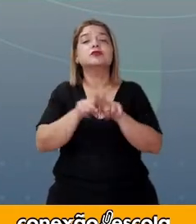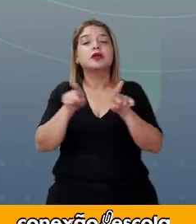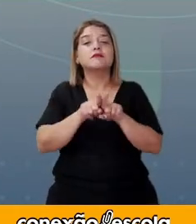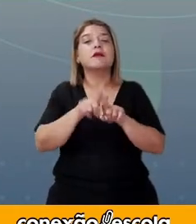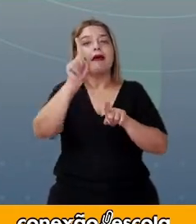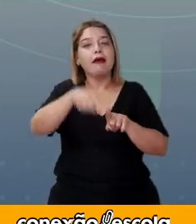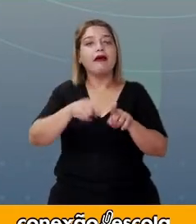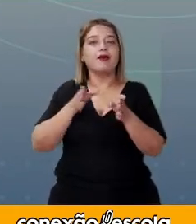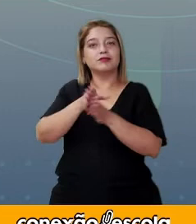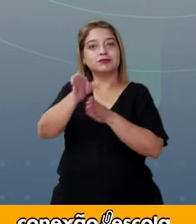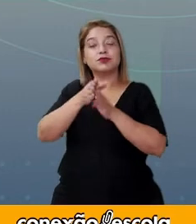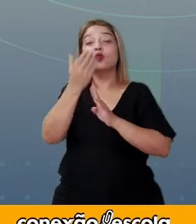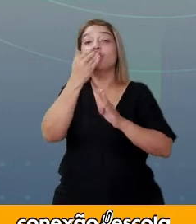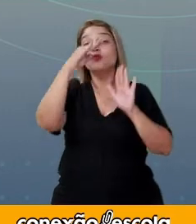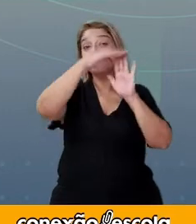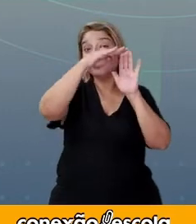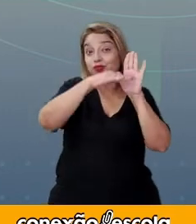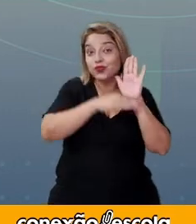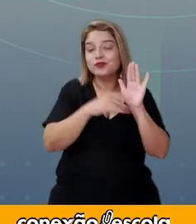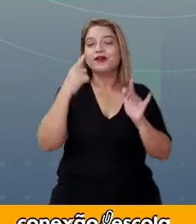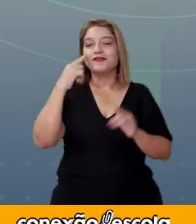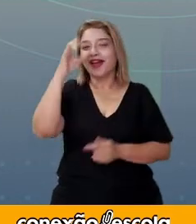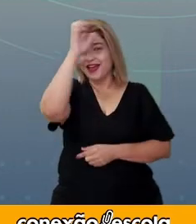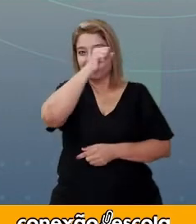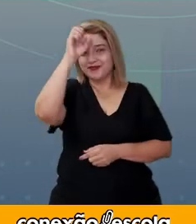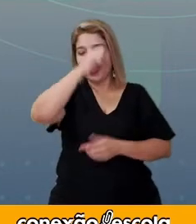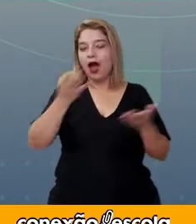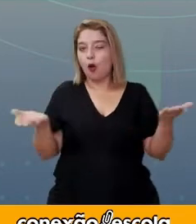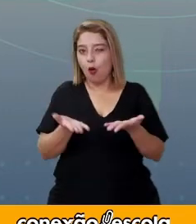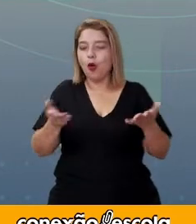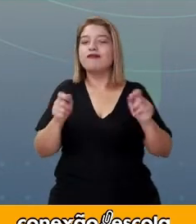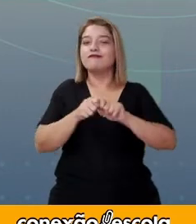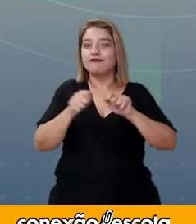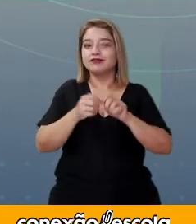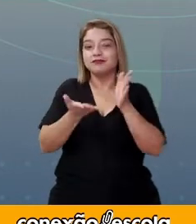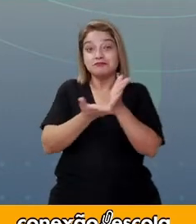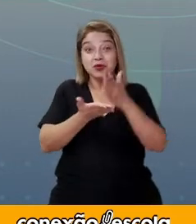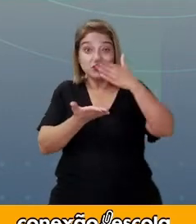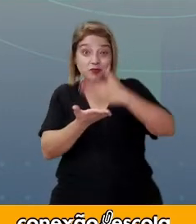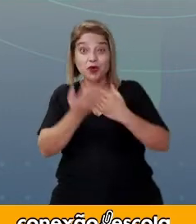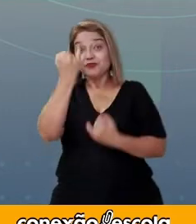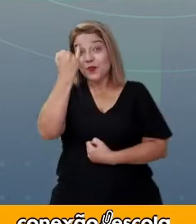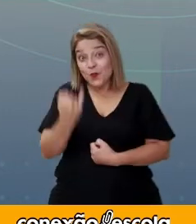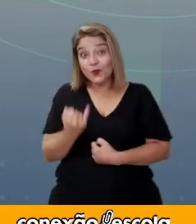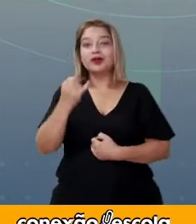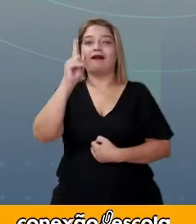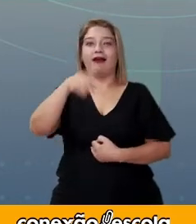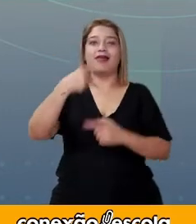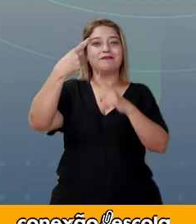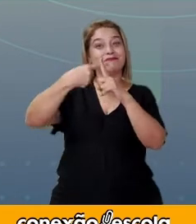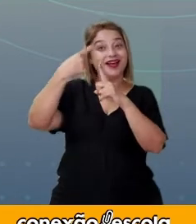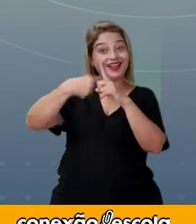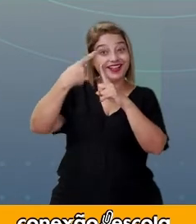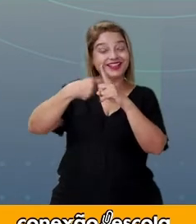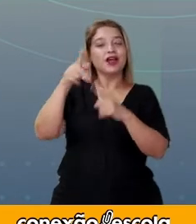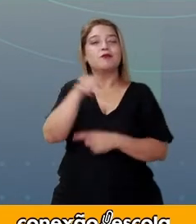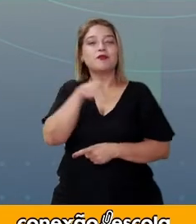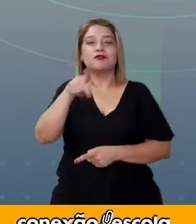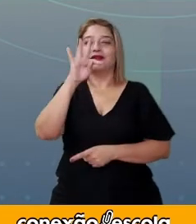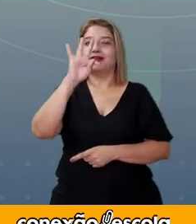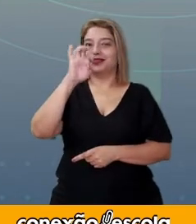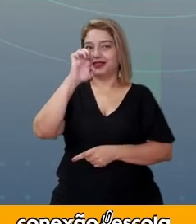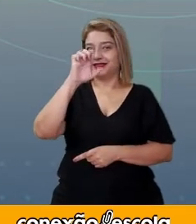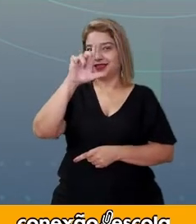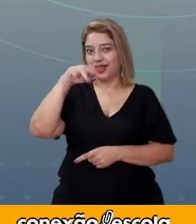receita culinária. Vamos agora aprender a fazer o bolo fit de banana, da professora Thelma